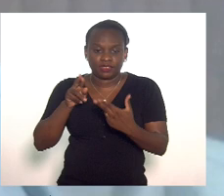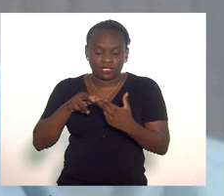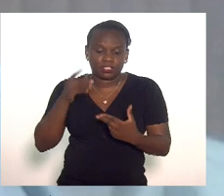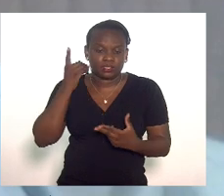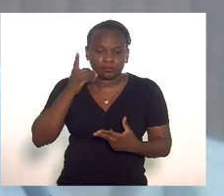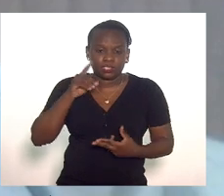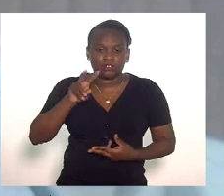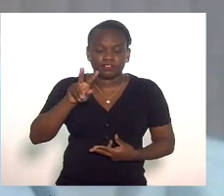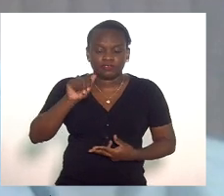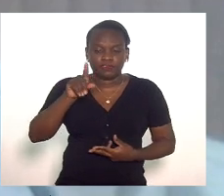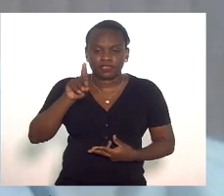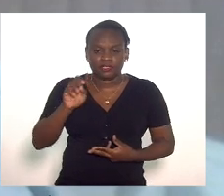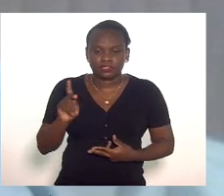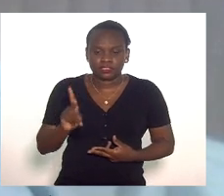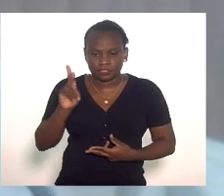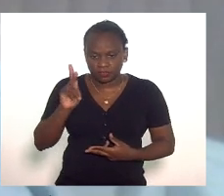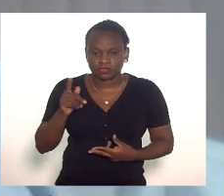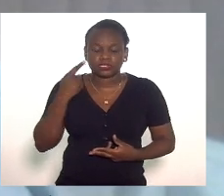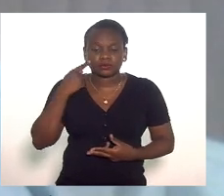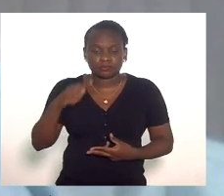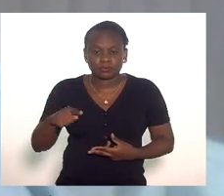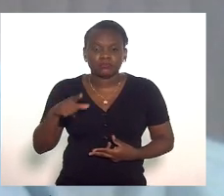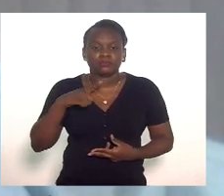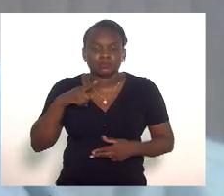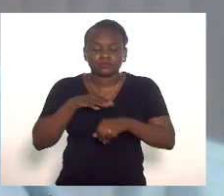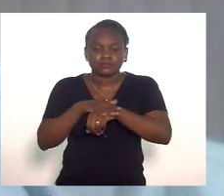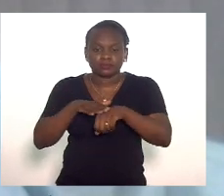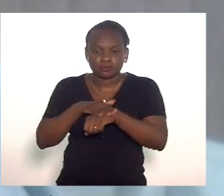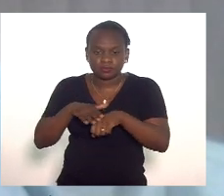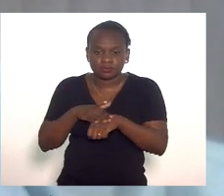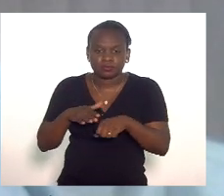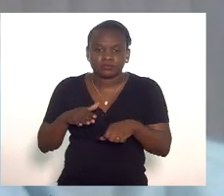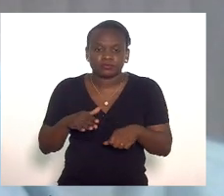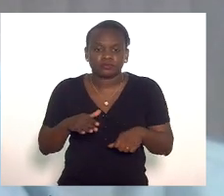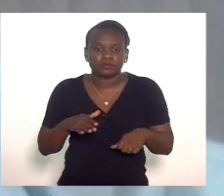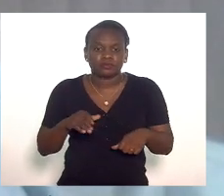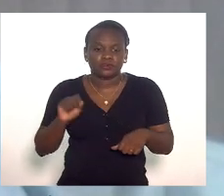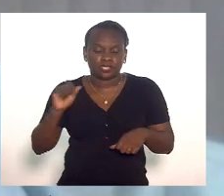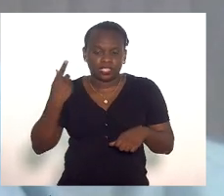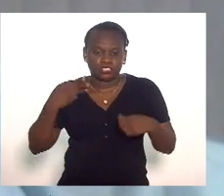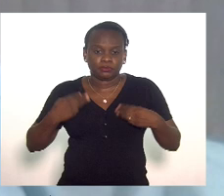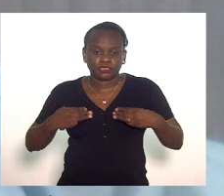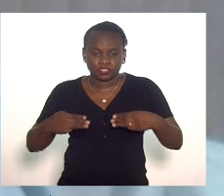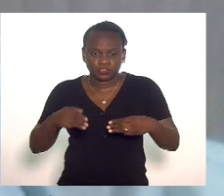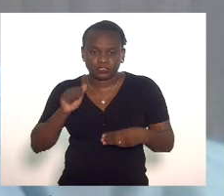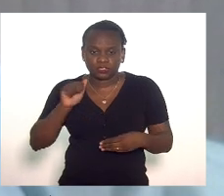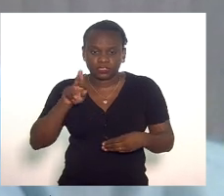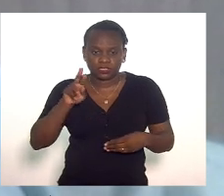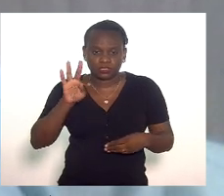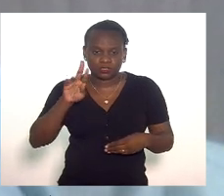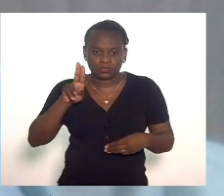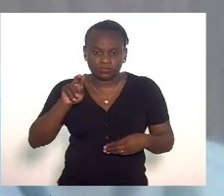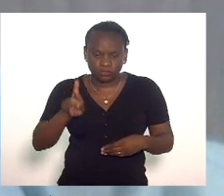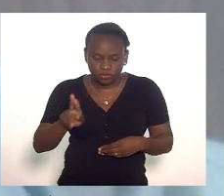Valdeck que teve essa semana uma conversa com o ex-ministro Arthur Quioro